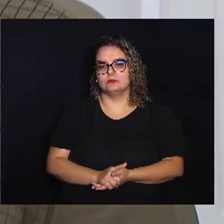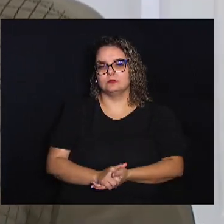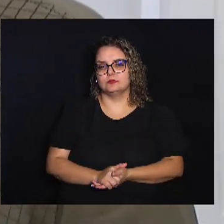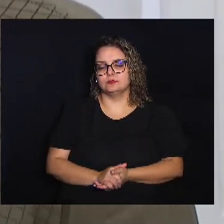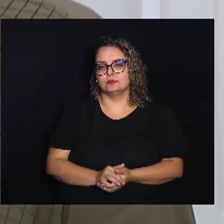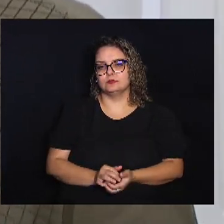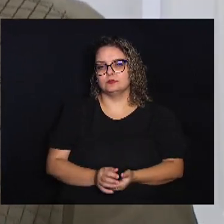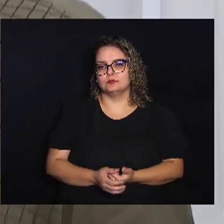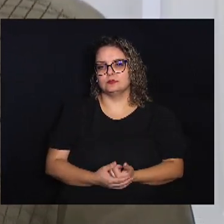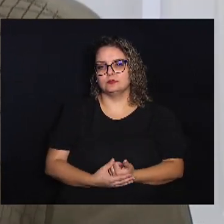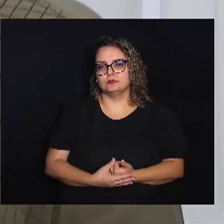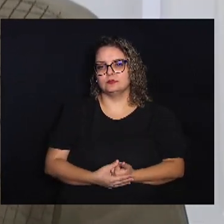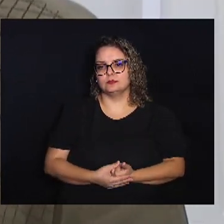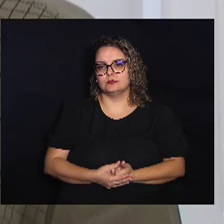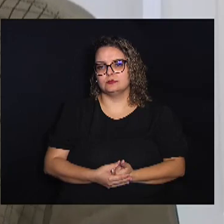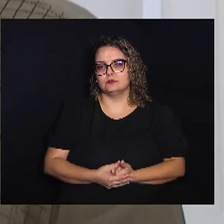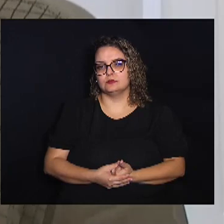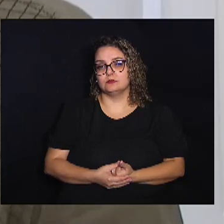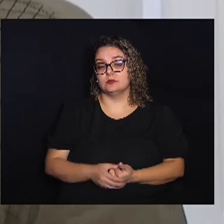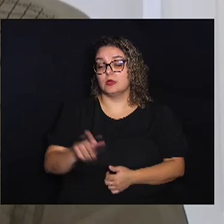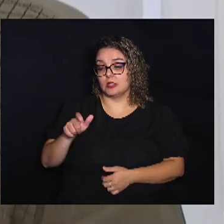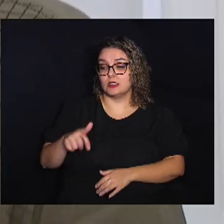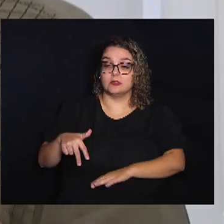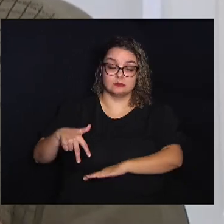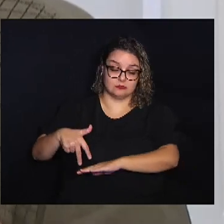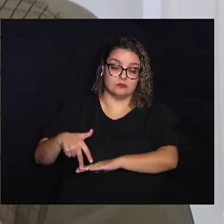Aquele Artista